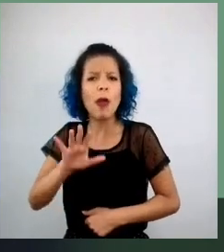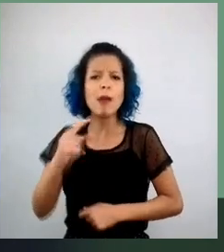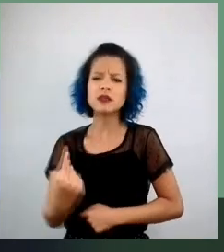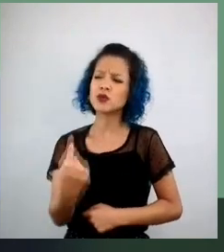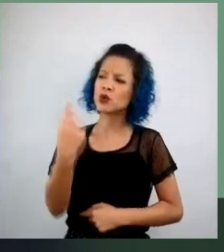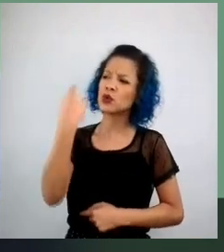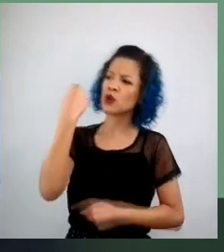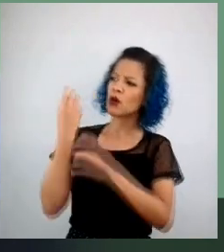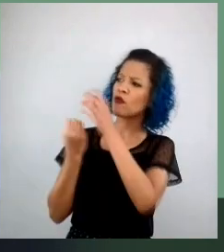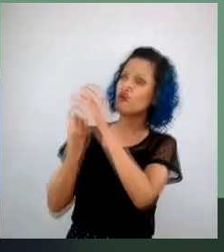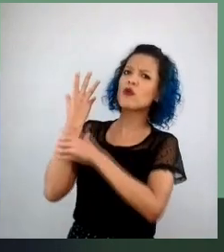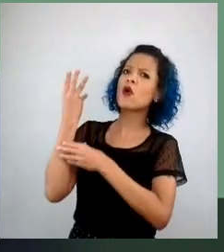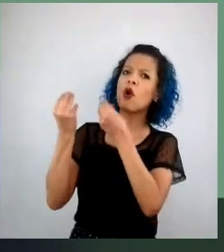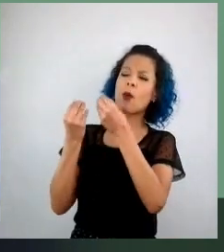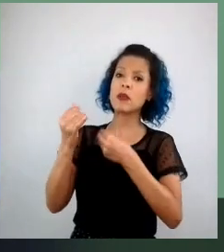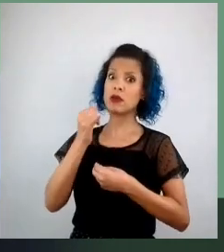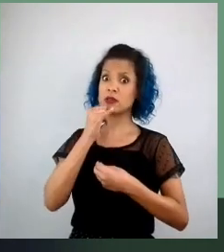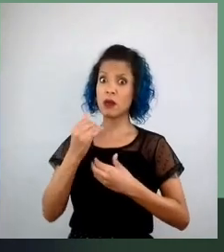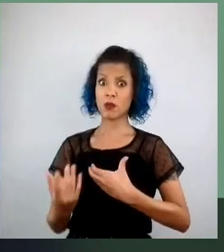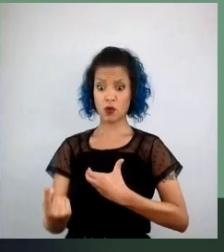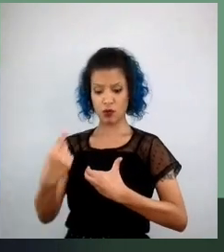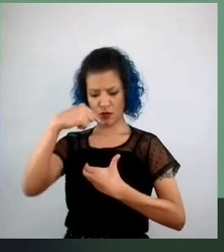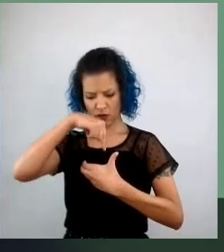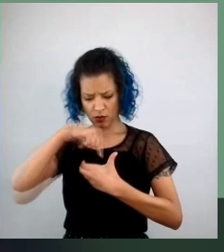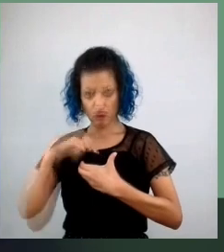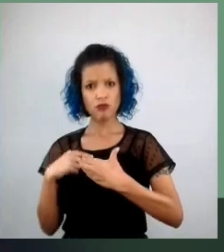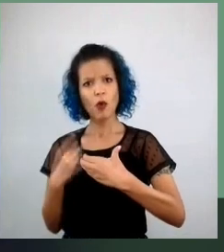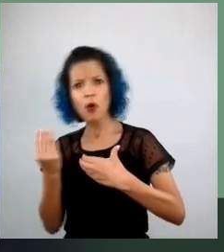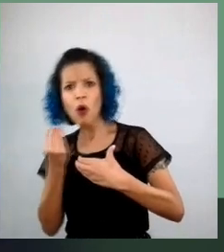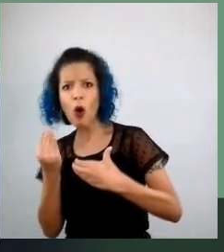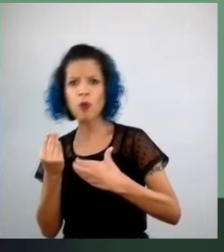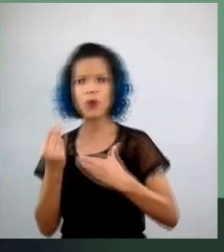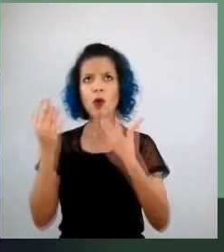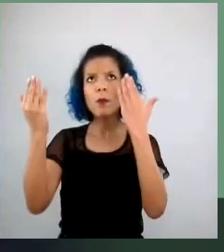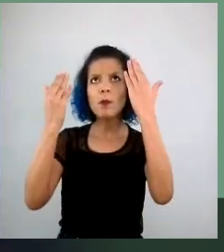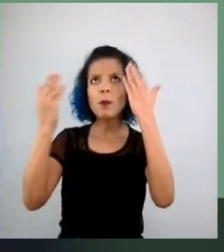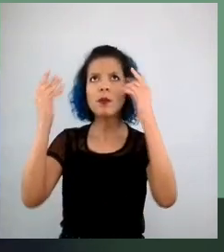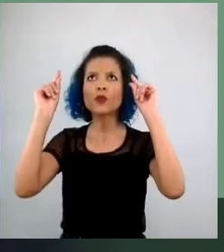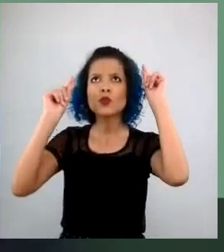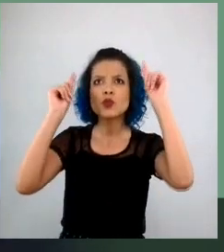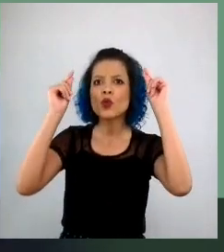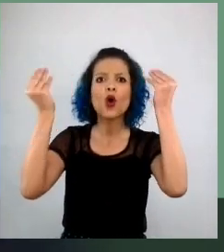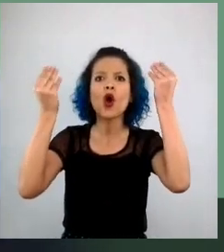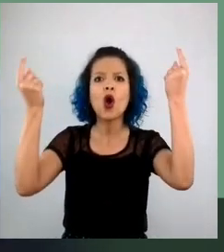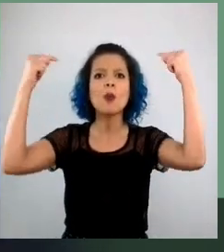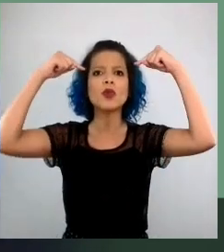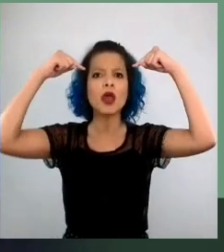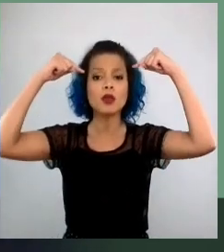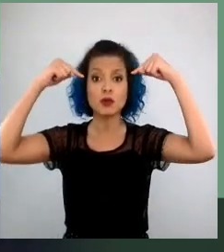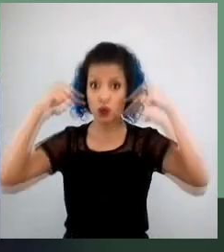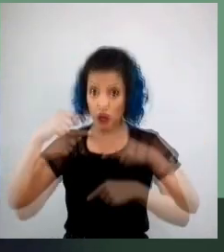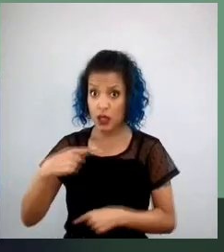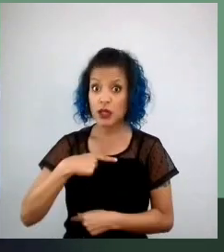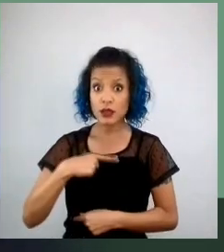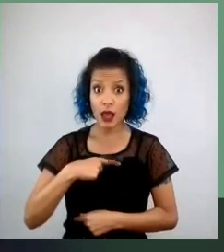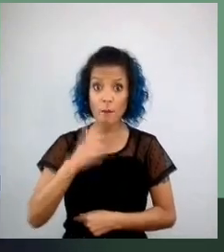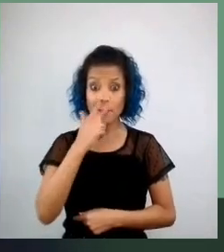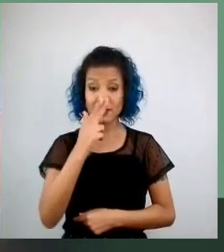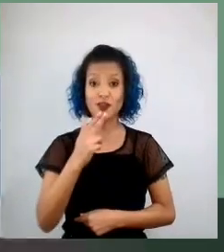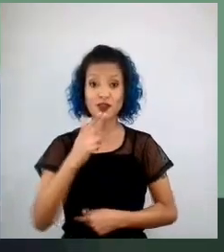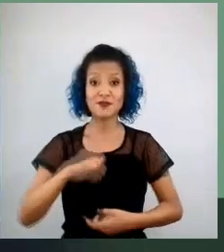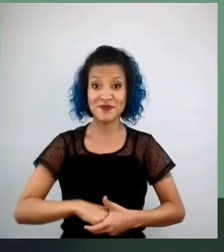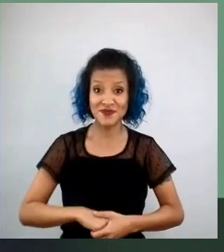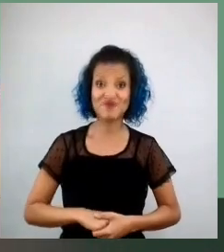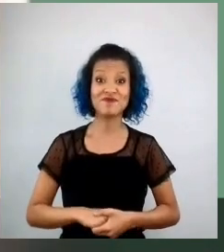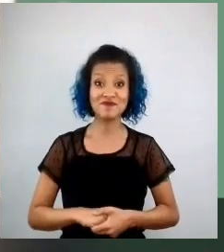mundo interno, como funciona o nosso universo psíquico, quando o Leandro Demori fala, a gente está numa armadilha psicológica, né, eu